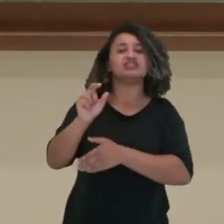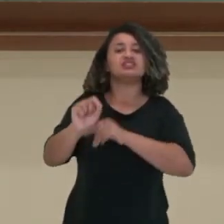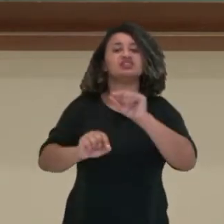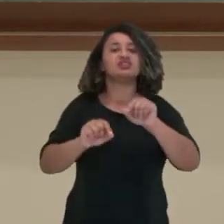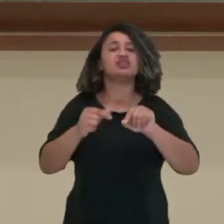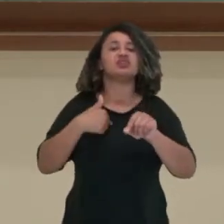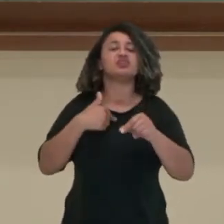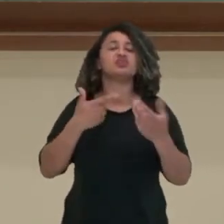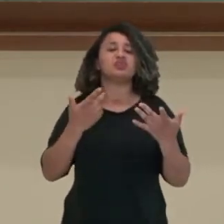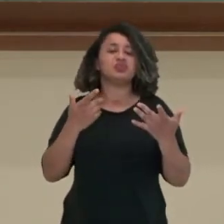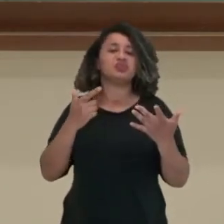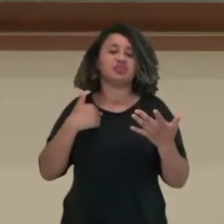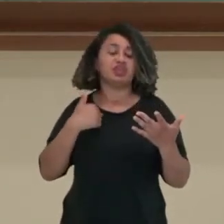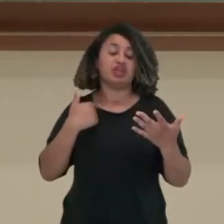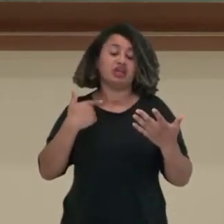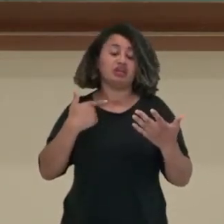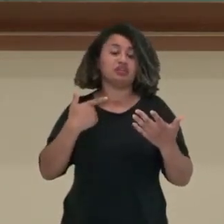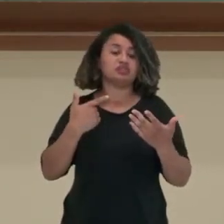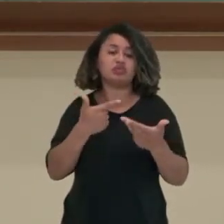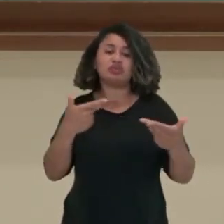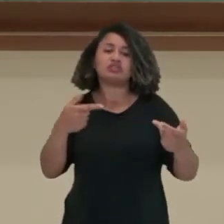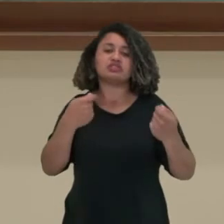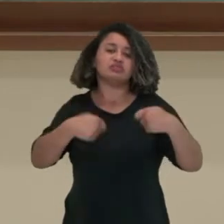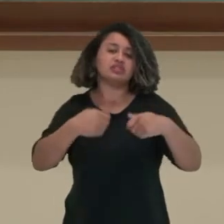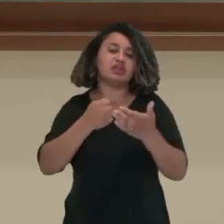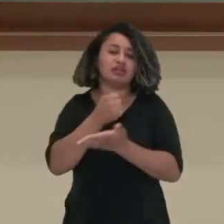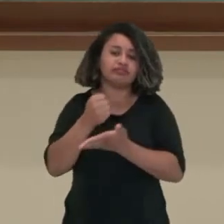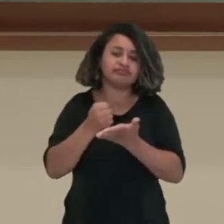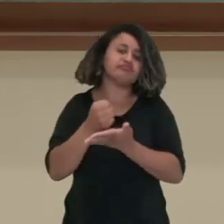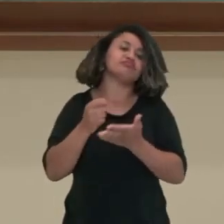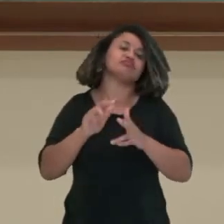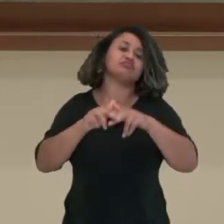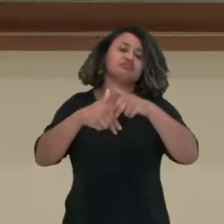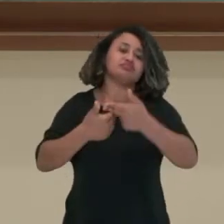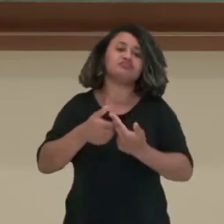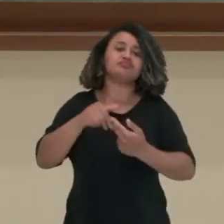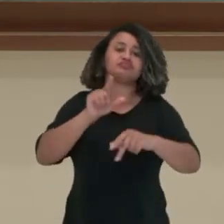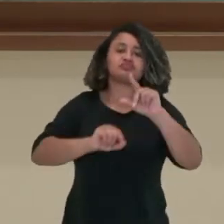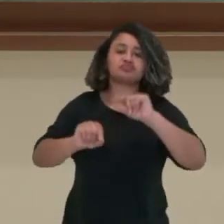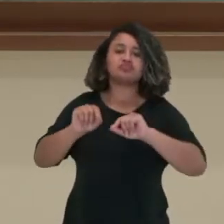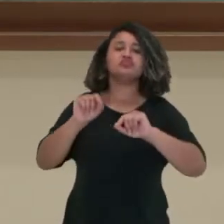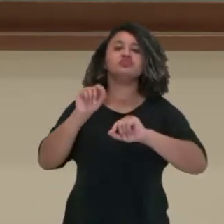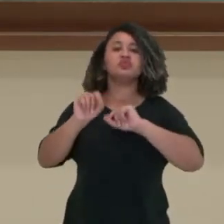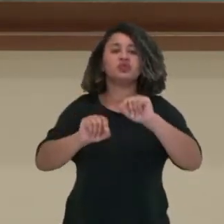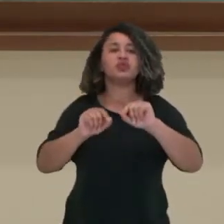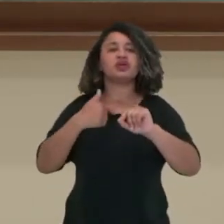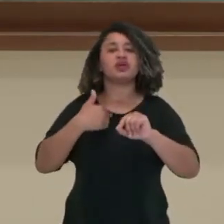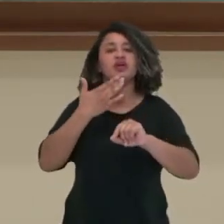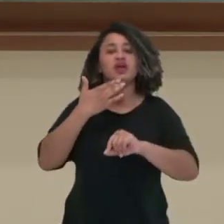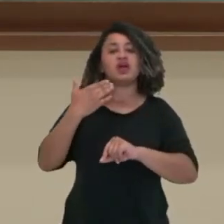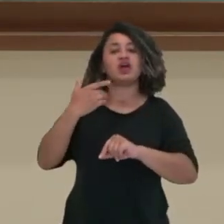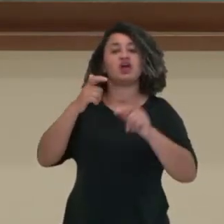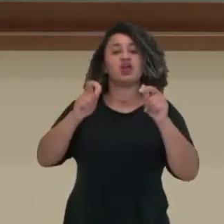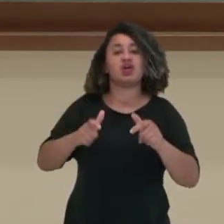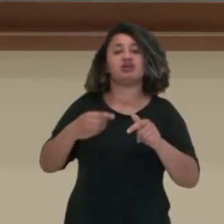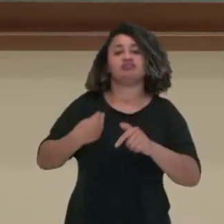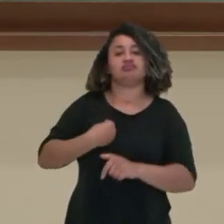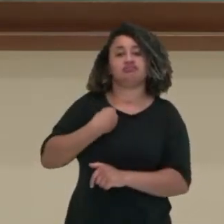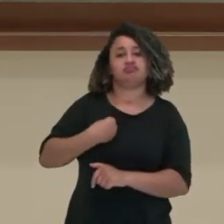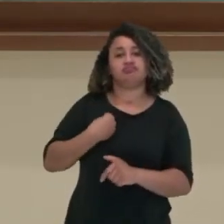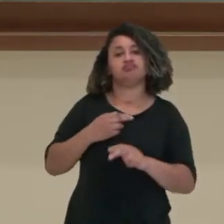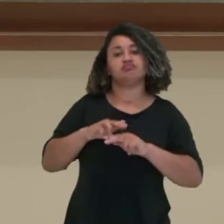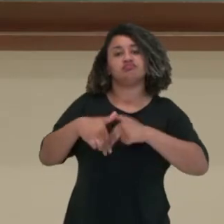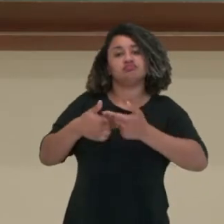necessidades humanas básicas. E por isso aí decidiram procurar um melhor lugar para viver. No caso aqui,